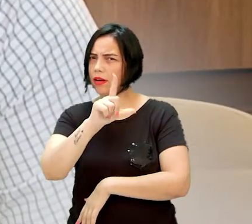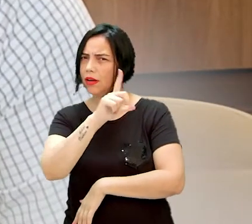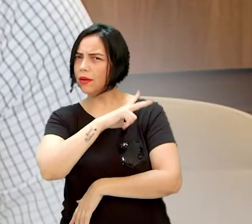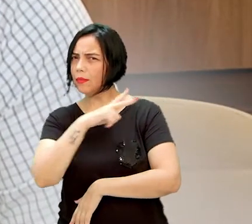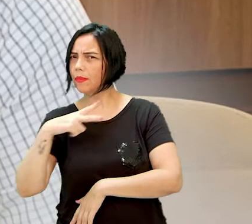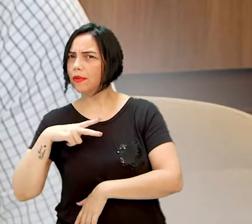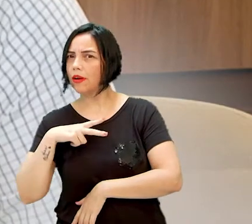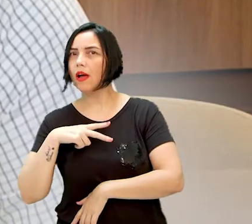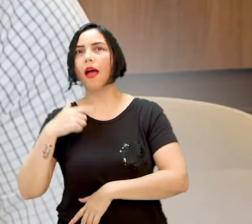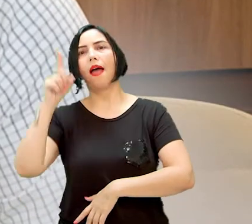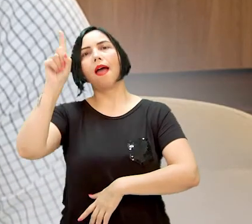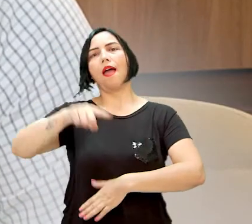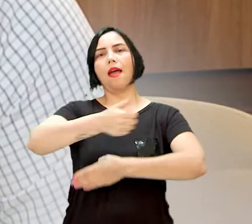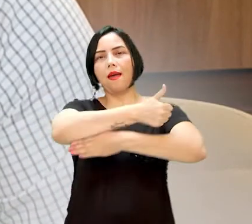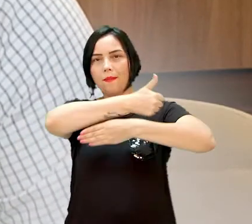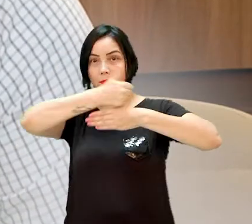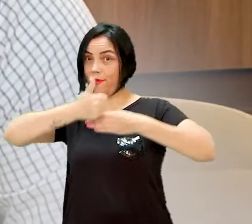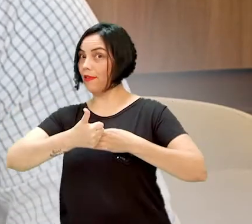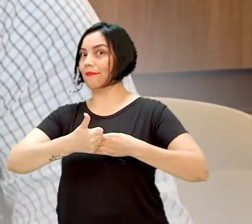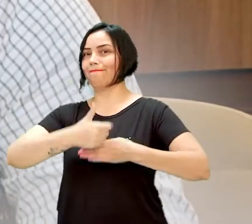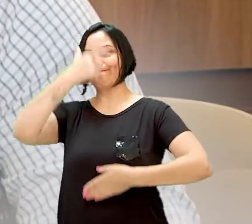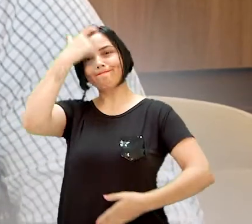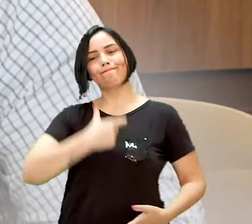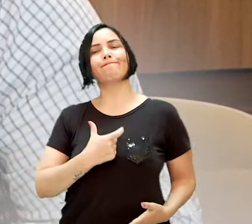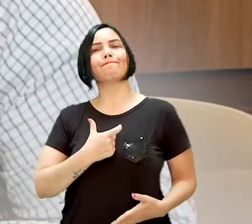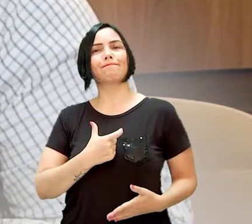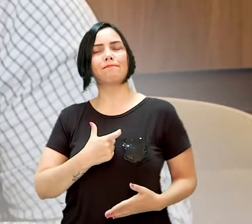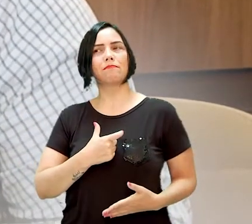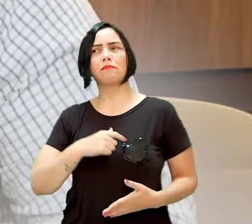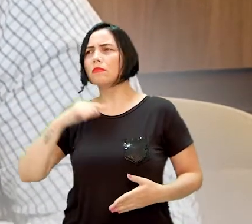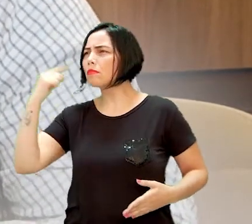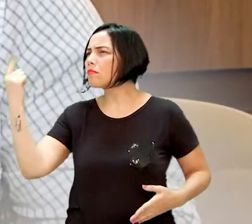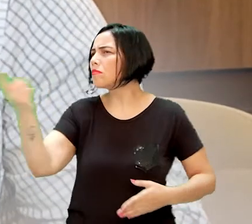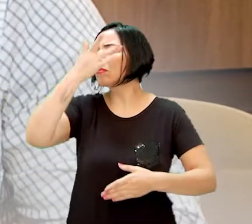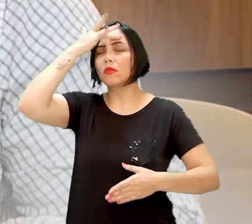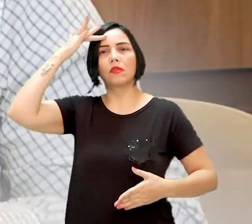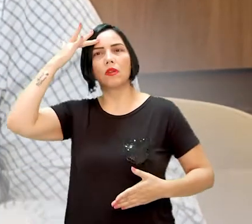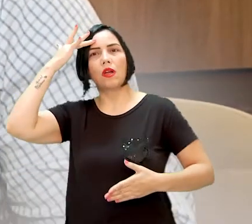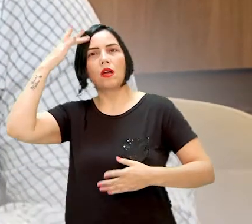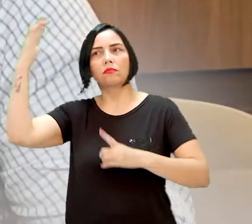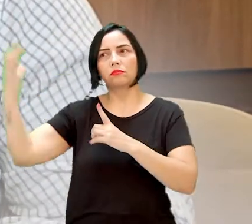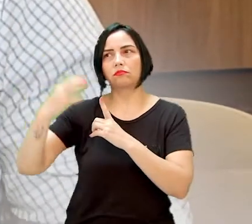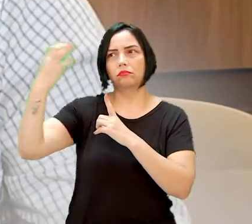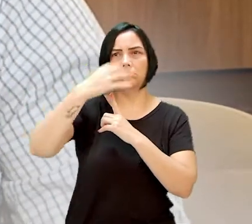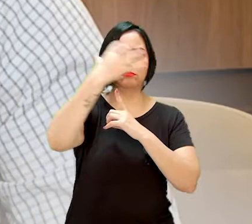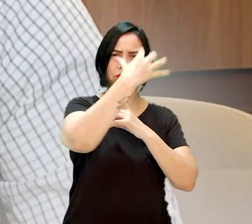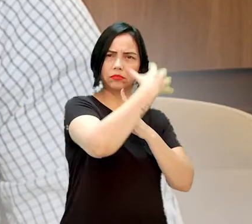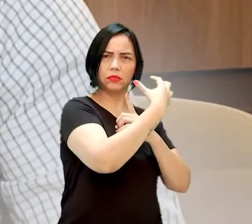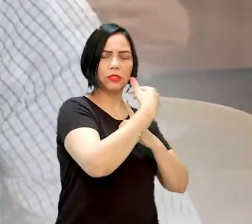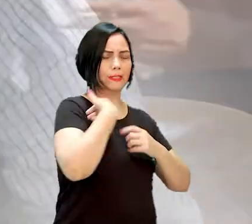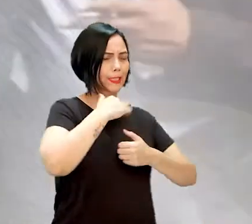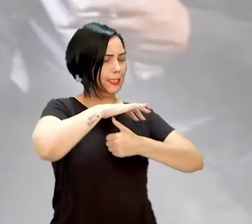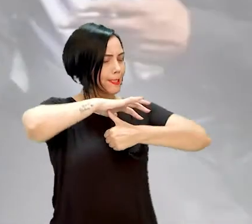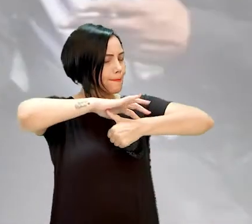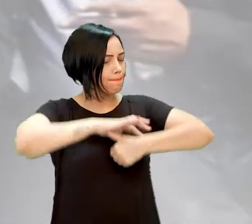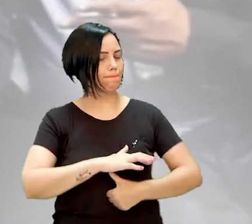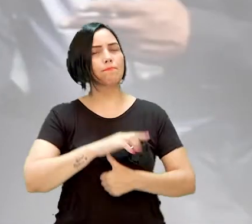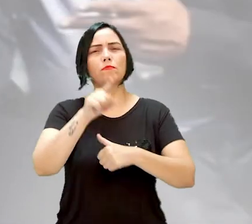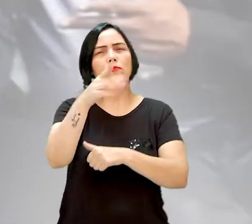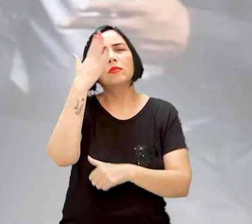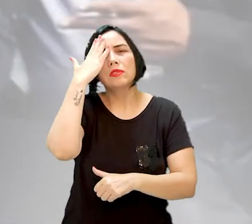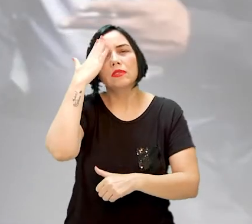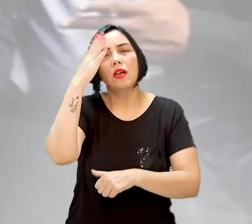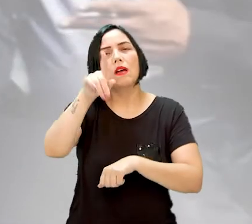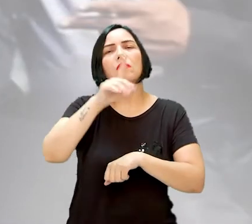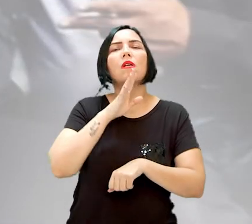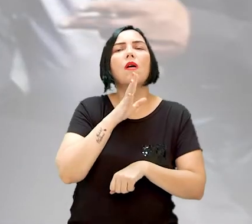está aqui uma vitória moral. Fizeram de tudo, de tudo, para mim não chegar aqui. Você que acompanhou